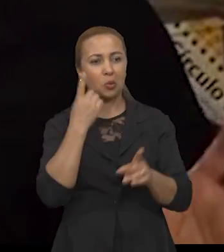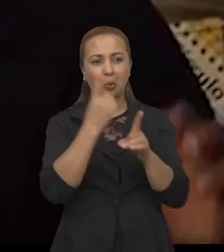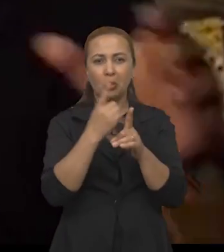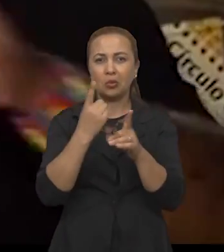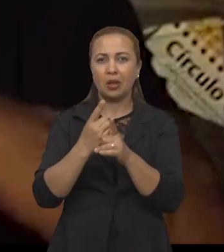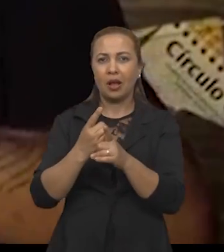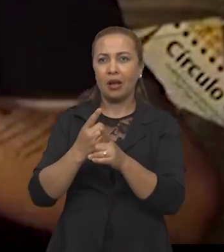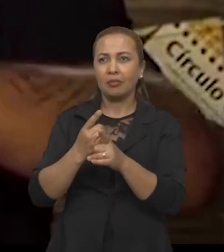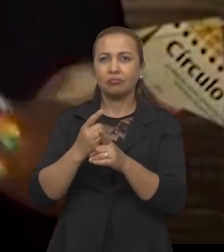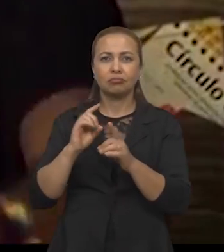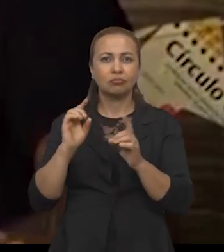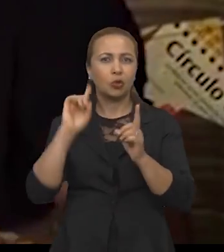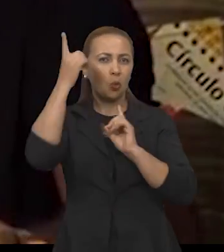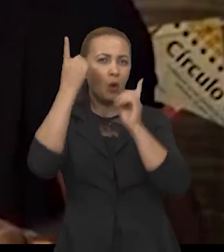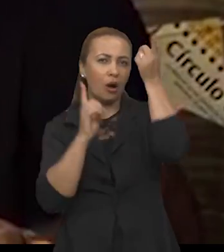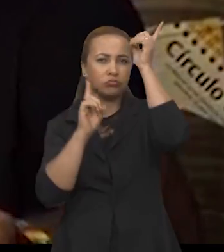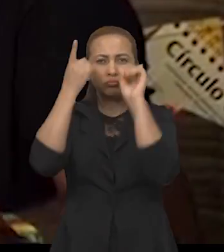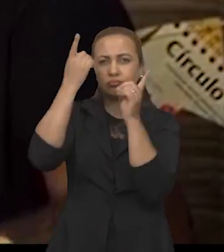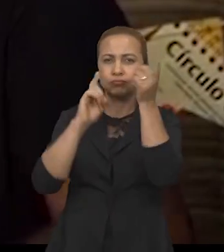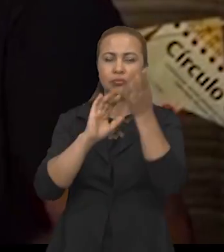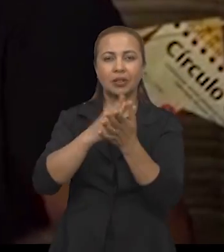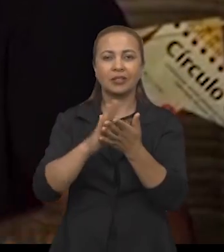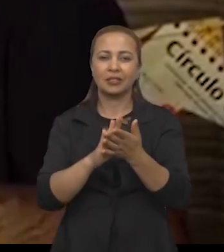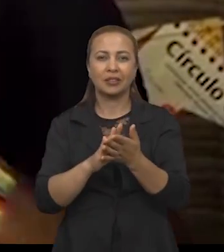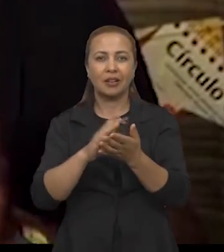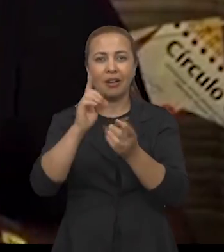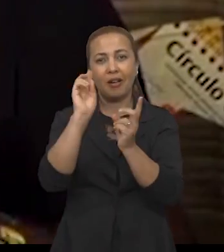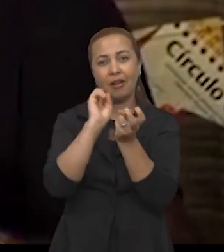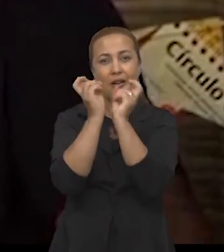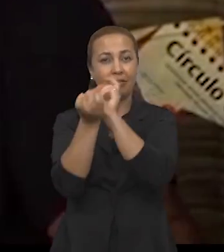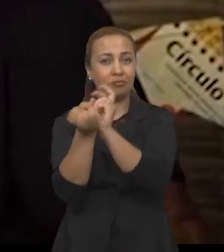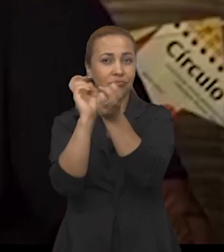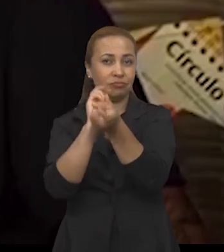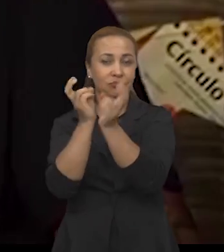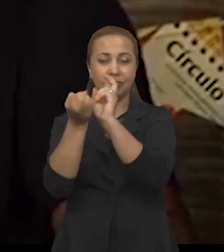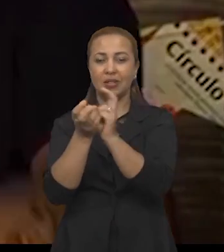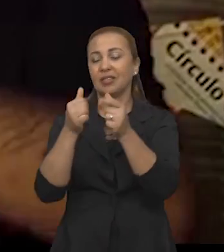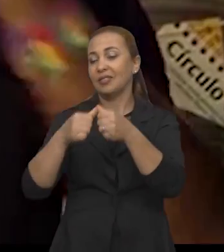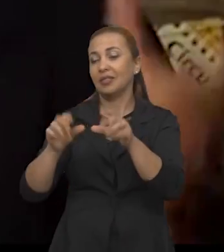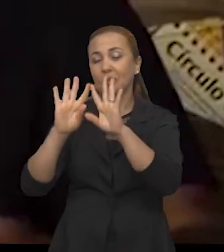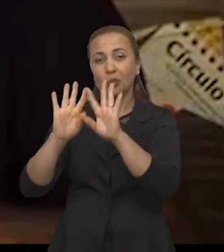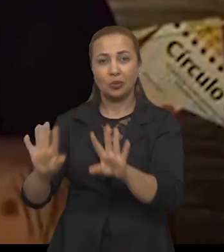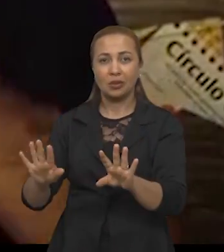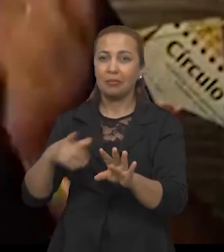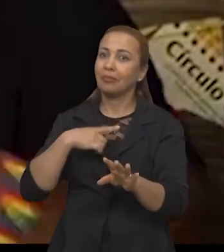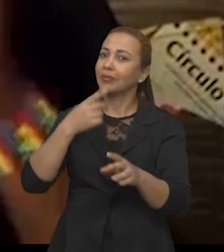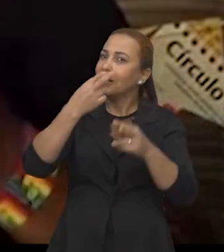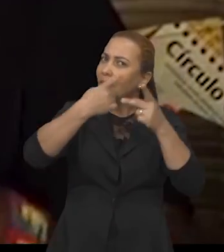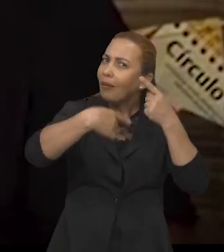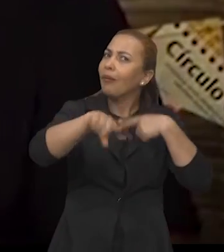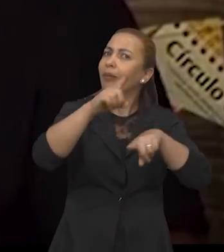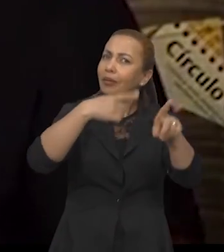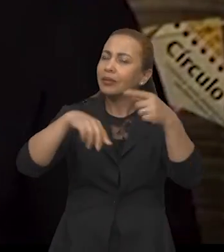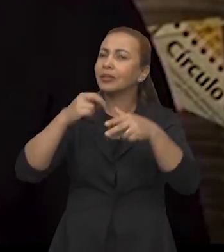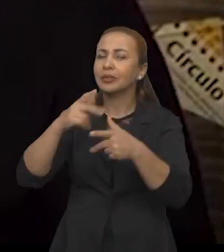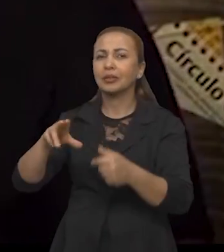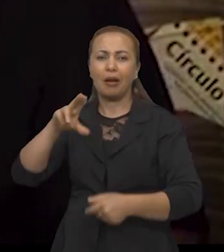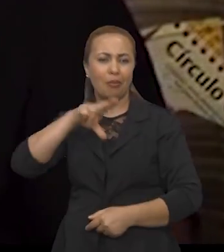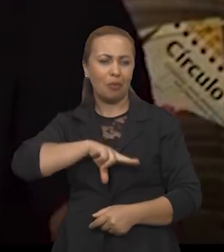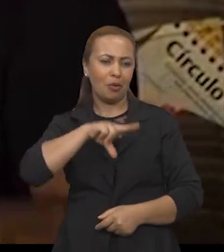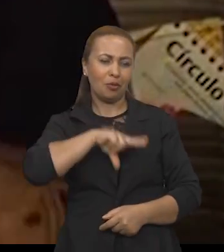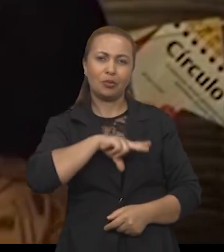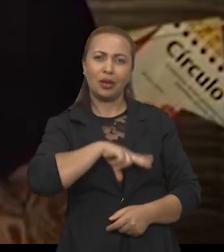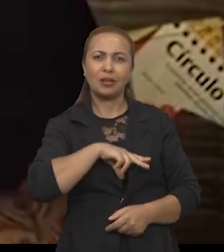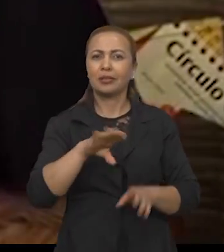achar o carnaval, o samba, e a capoeira, de vez em quando, só fica nisso também, que é um erro, né? São muitas outras coisas também. A